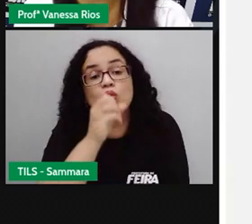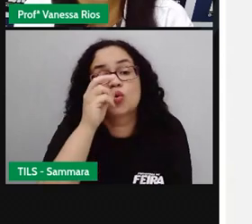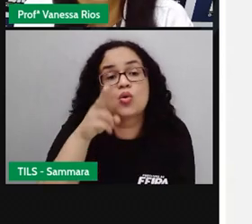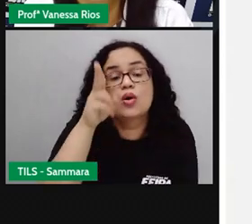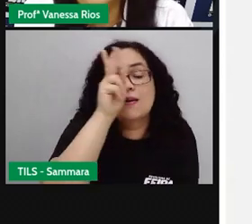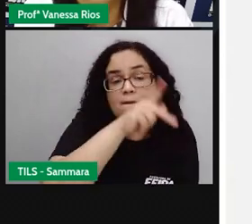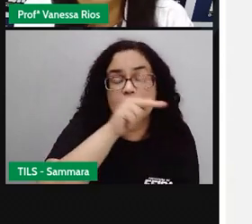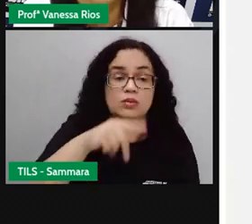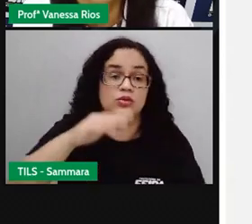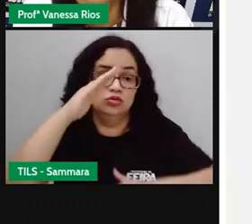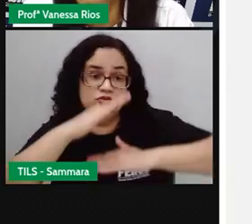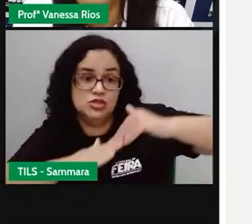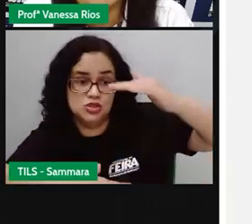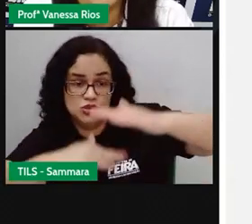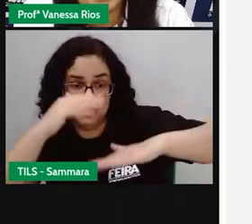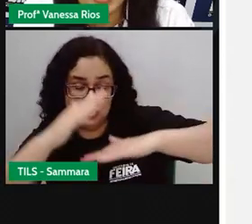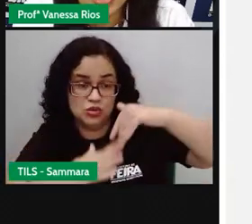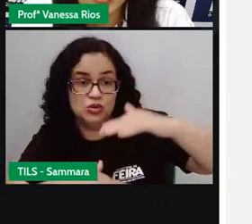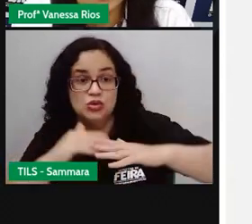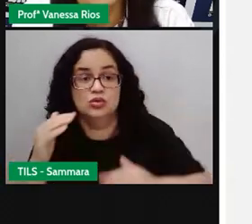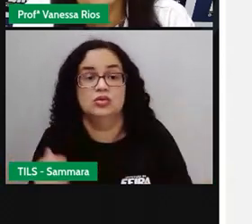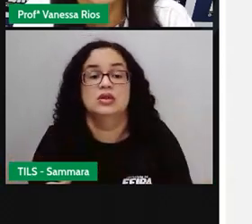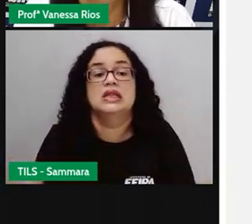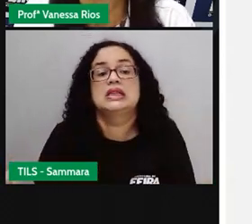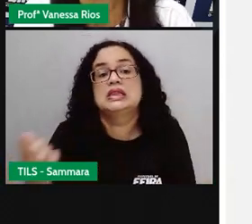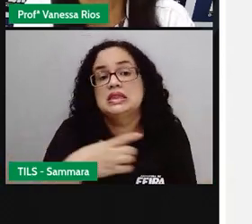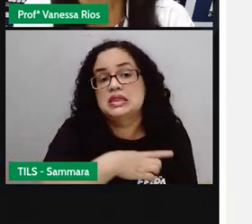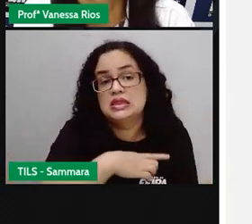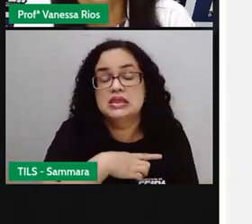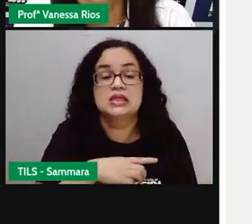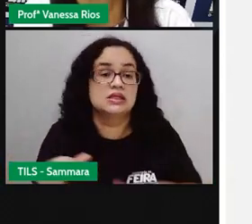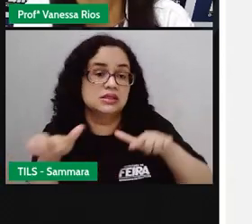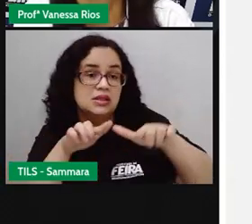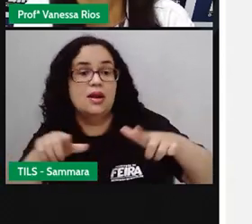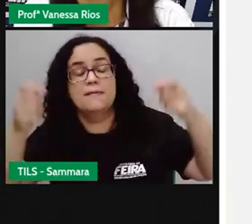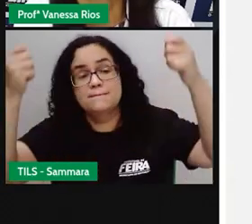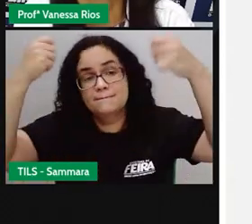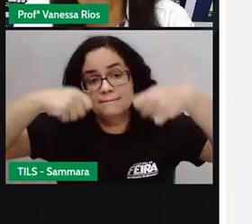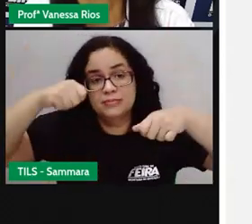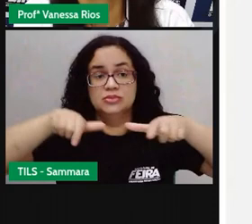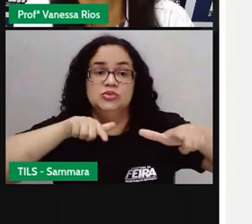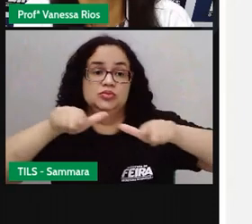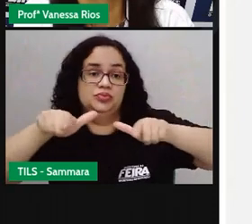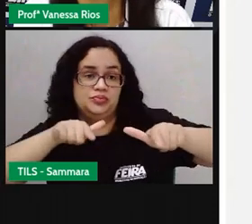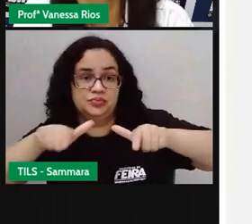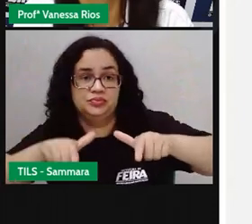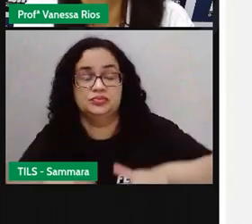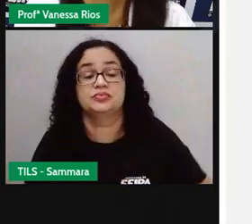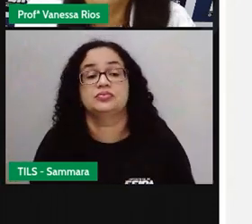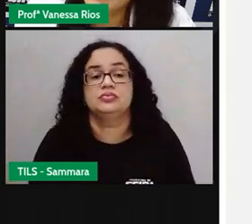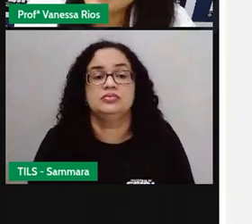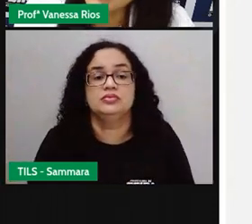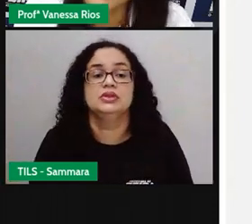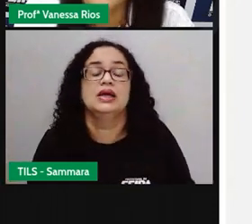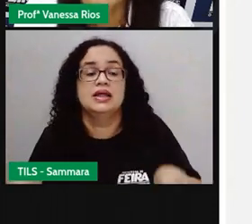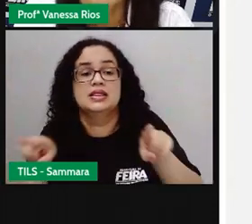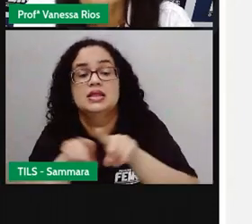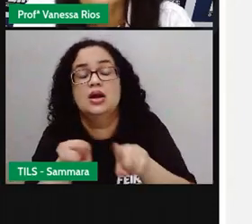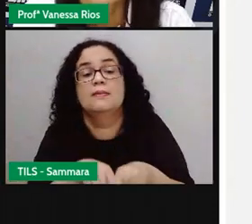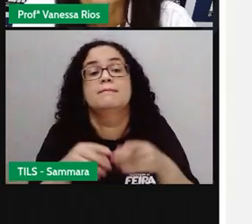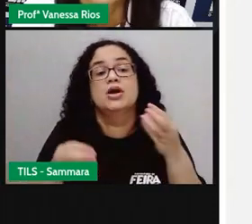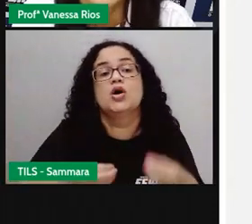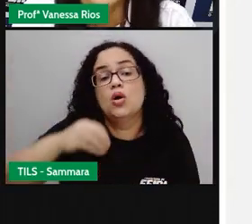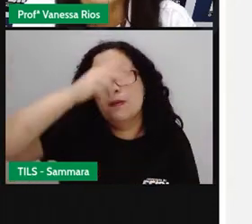como profissional, qualquer que estiver trabalhando dependente do trabalho. E também como pessoa.